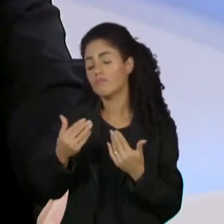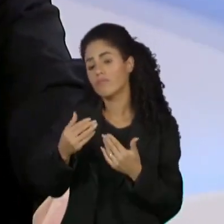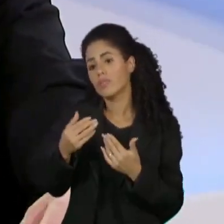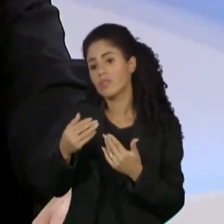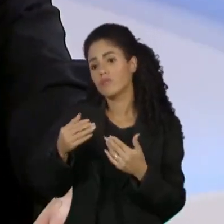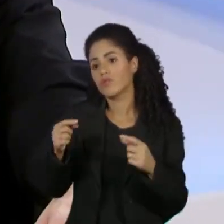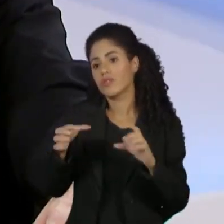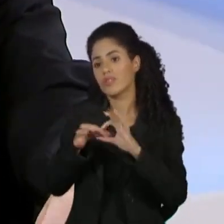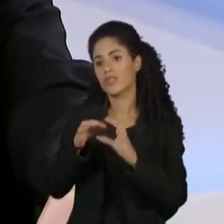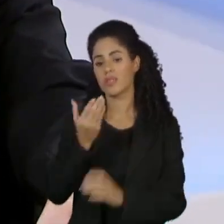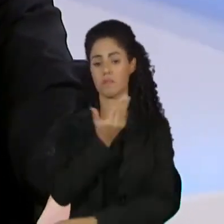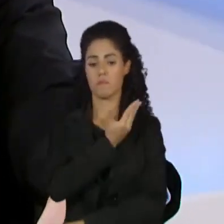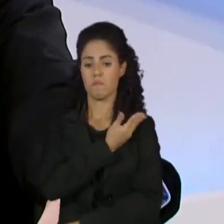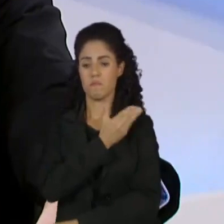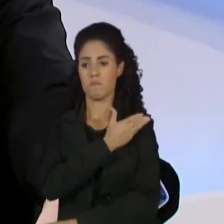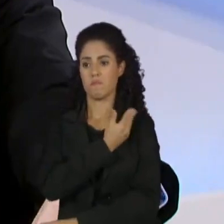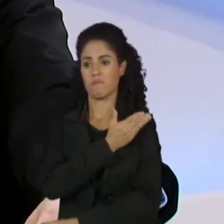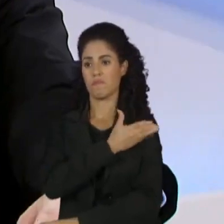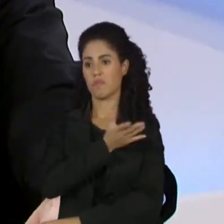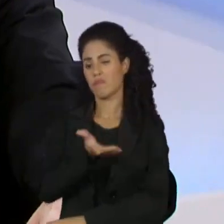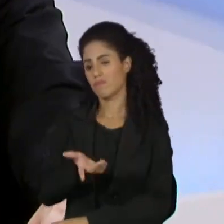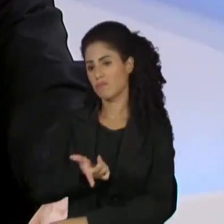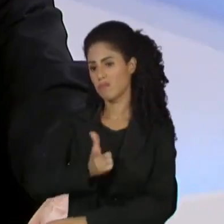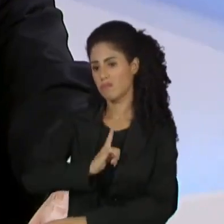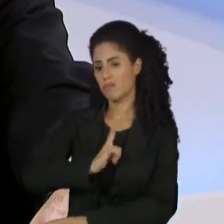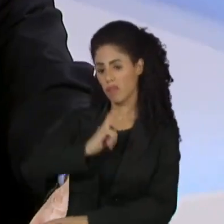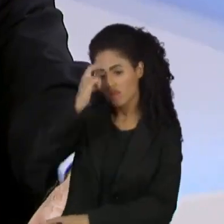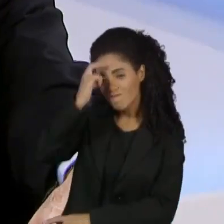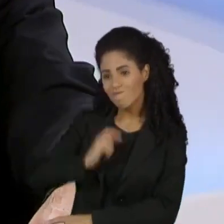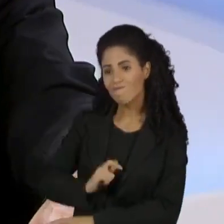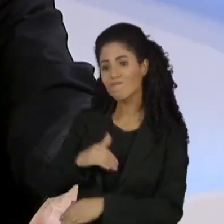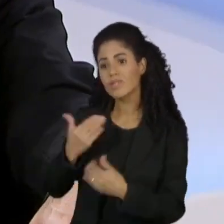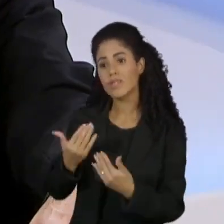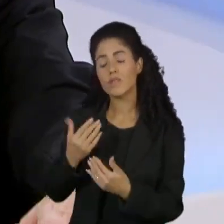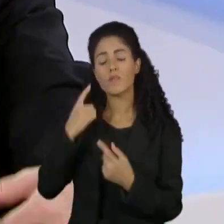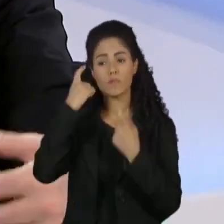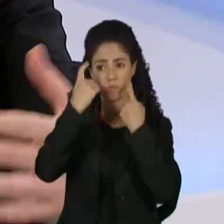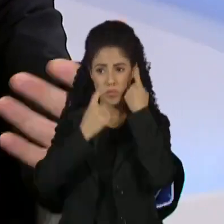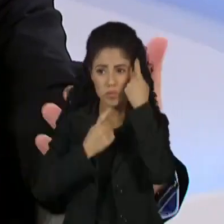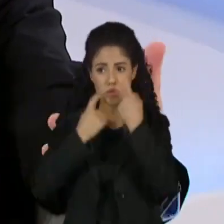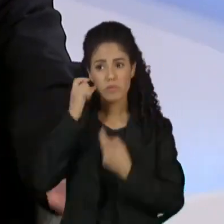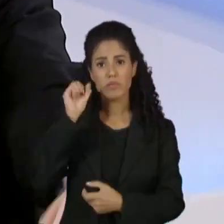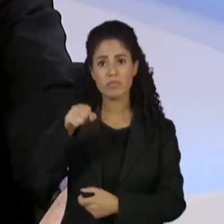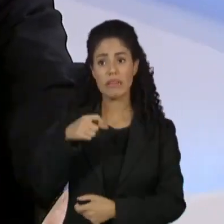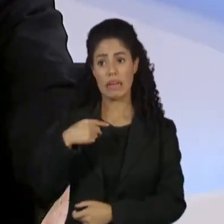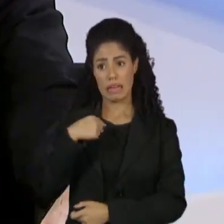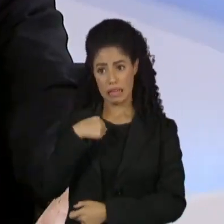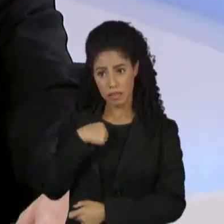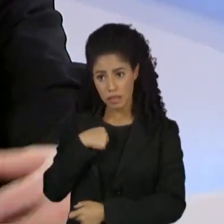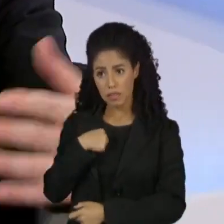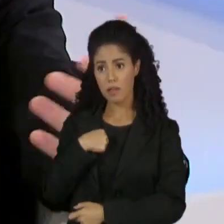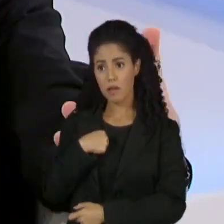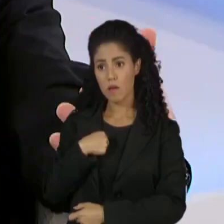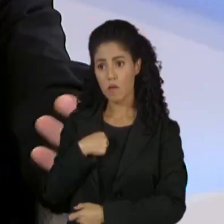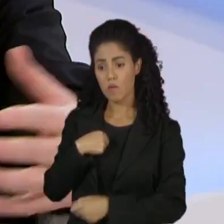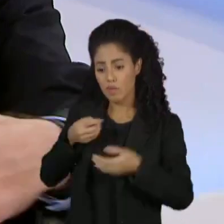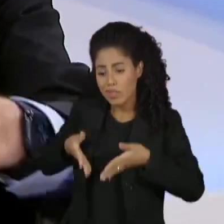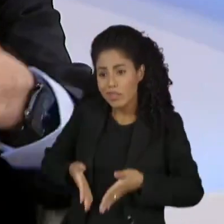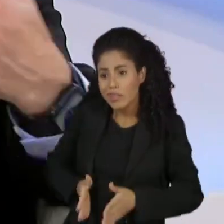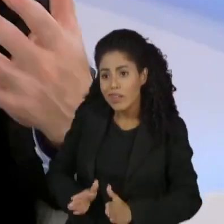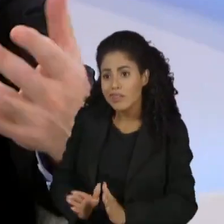antissemitismo que a gente deveria levar e eu acho que é preocupante e eu como judeu da